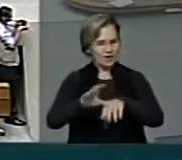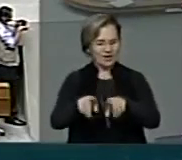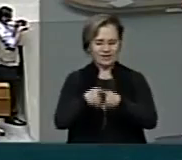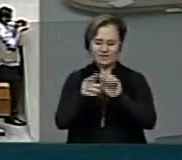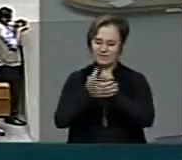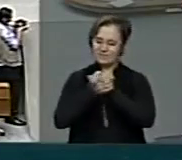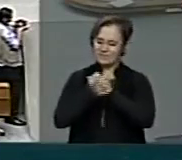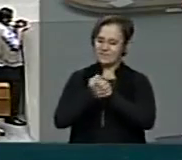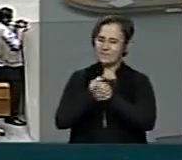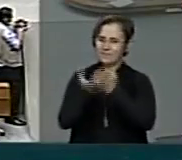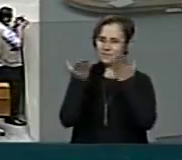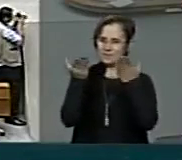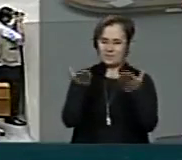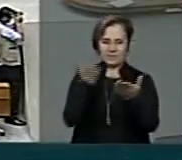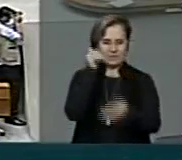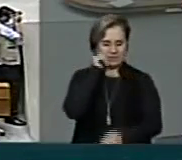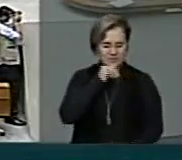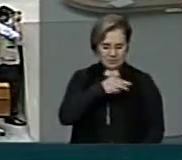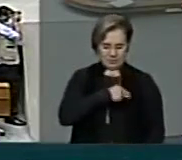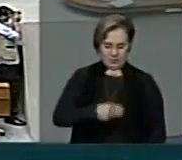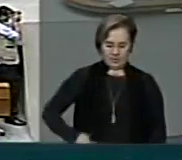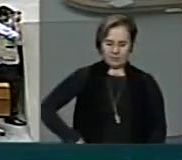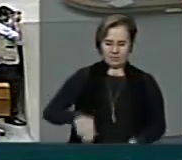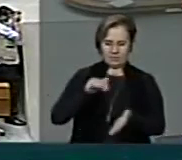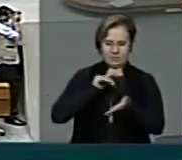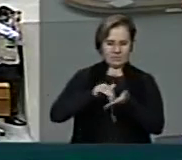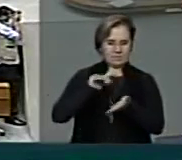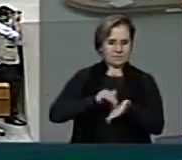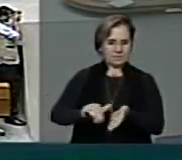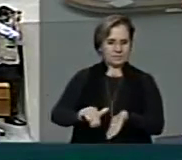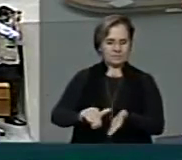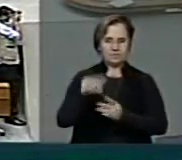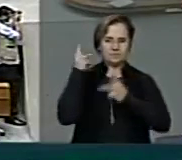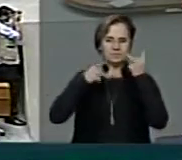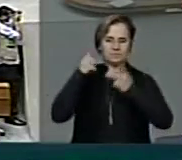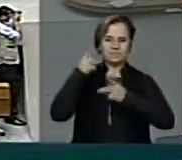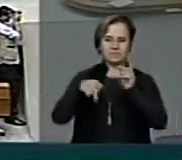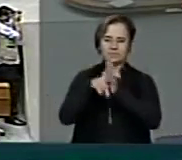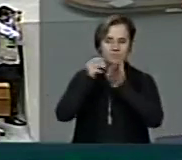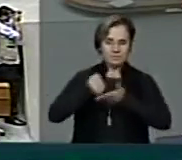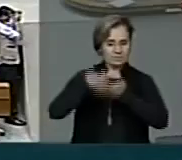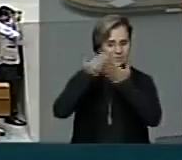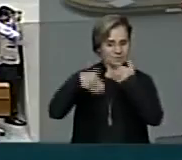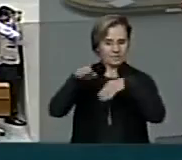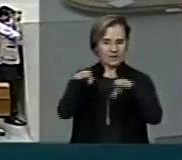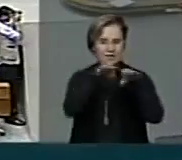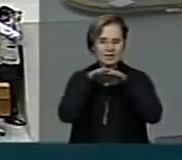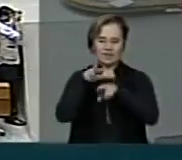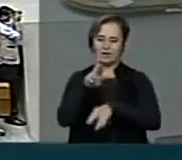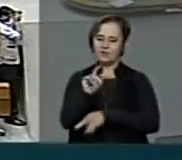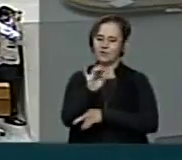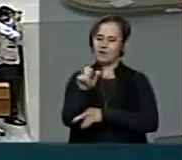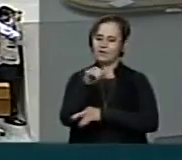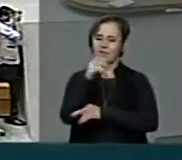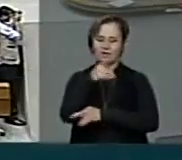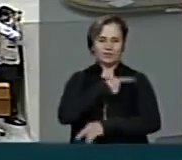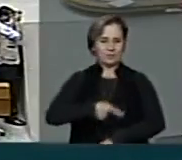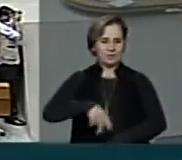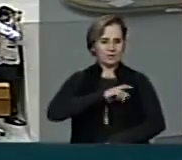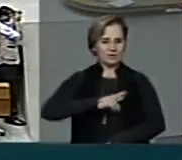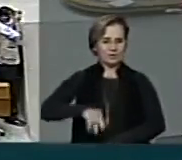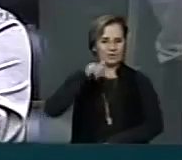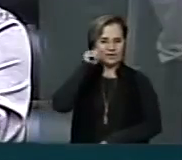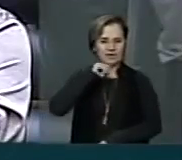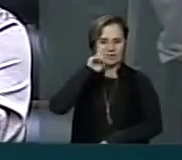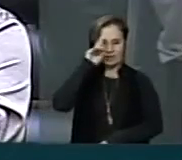saudar também a nossa ministra da Secretaria de Políticas e Promoções da Igualdade Racial da Presidência da República, a